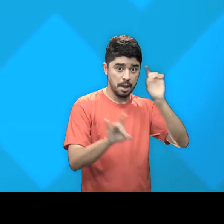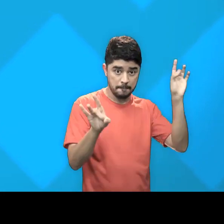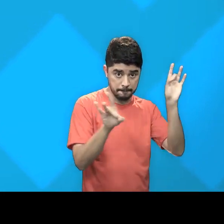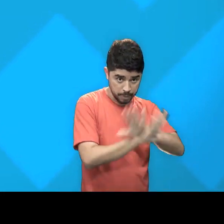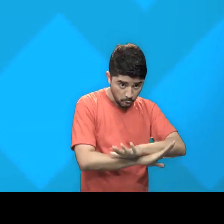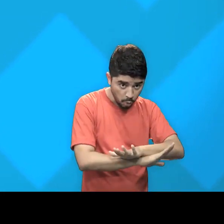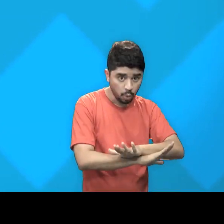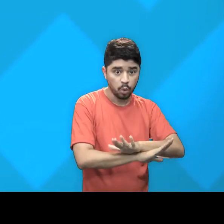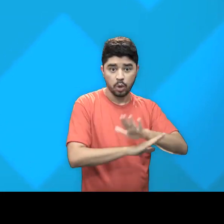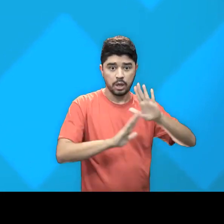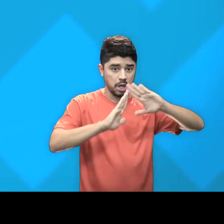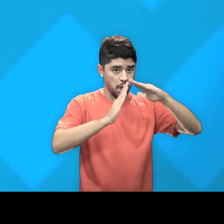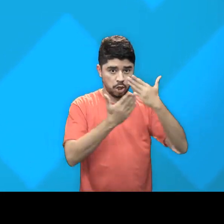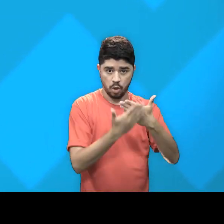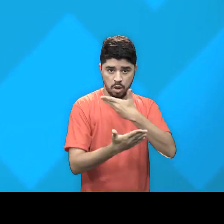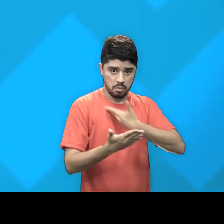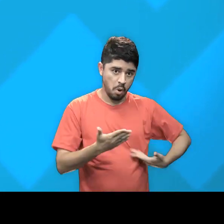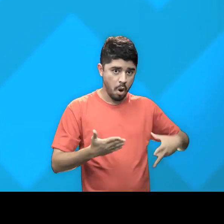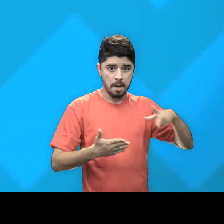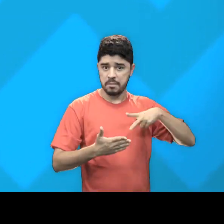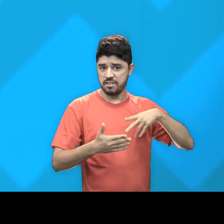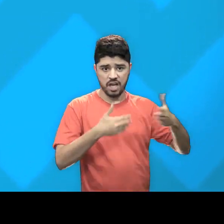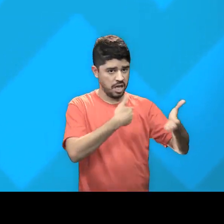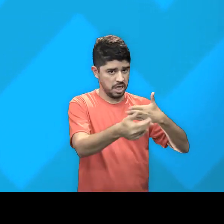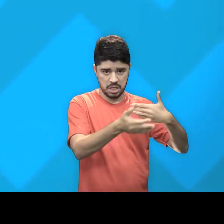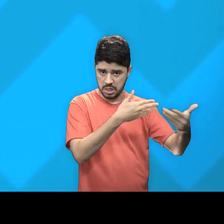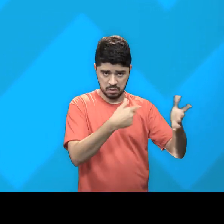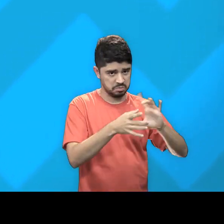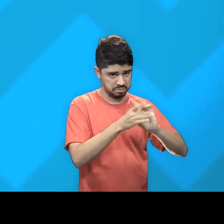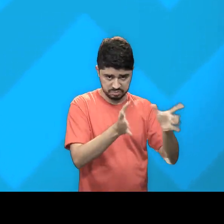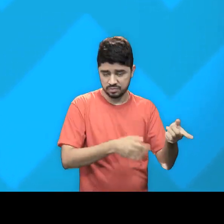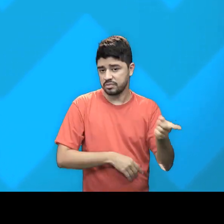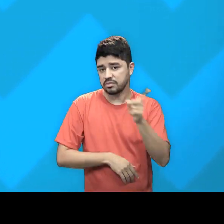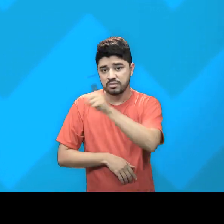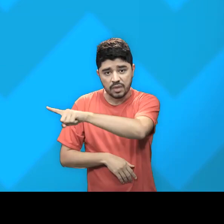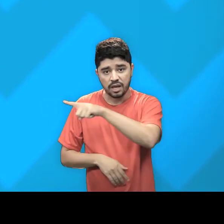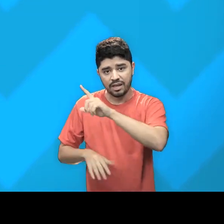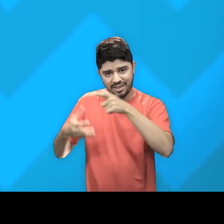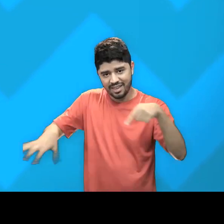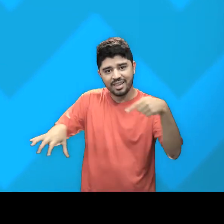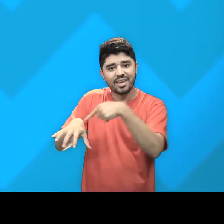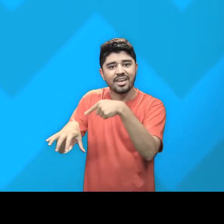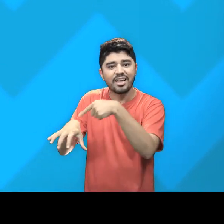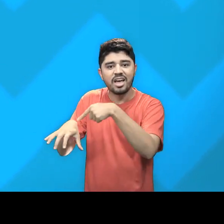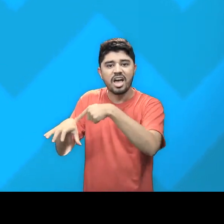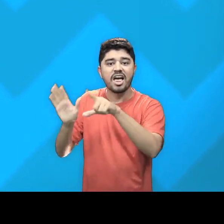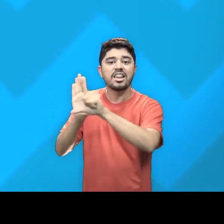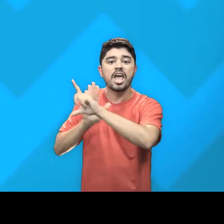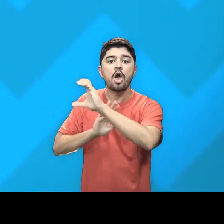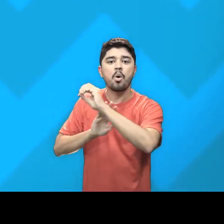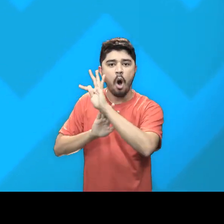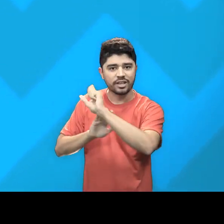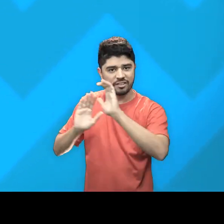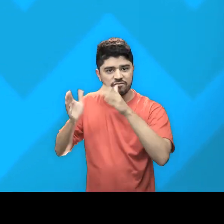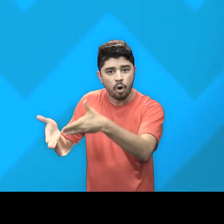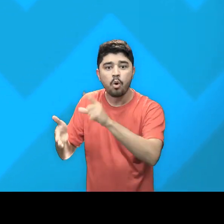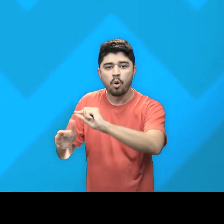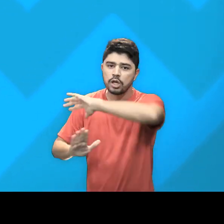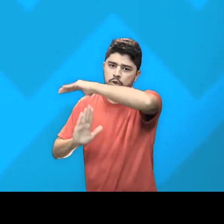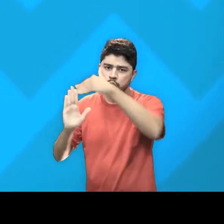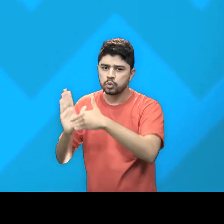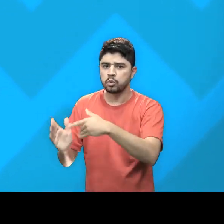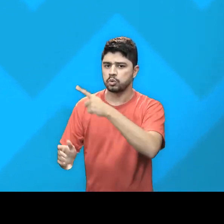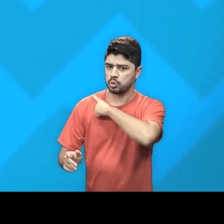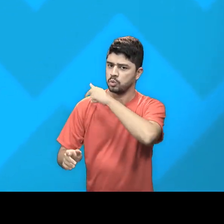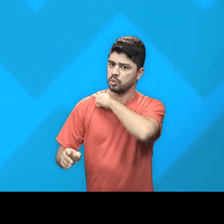todos os estudantes que já concluíram o ensino médio, independente se foi em escola pública ou privada. Já a segunda é pela Lei de Reserva de